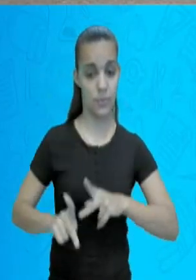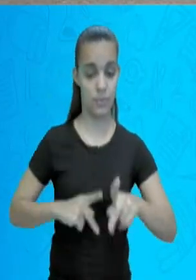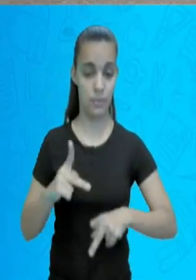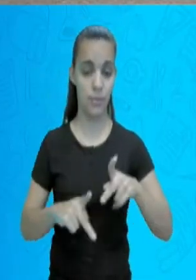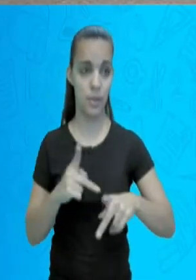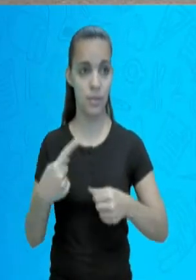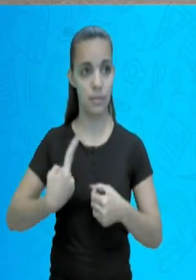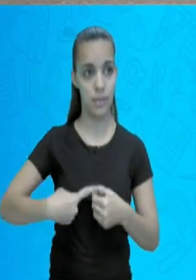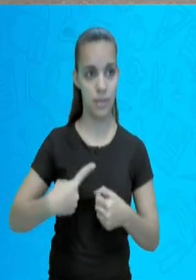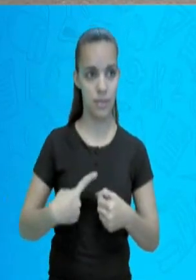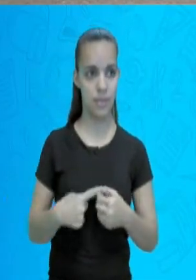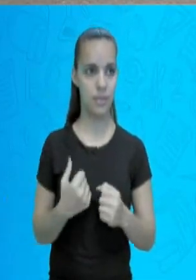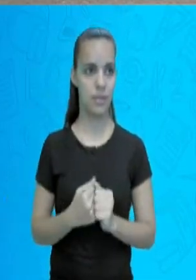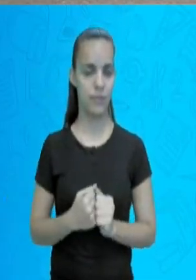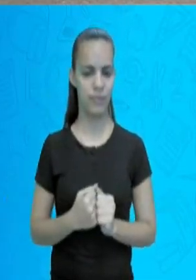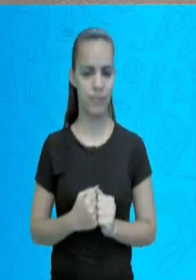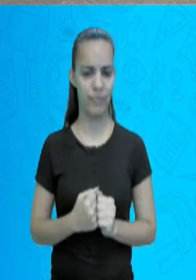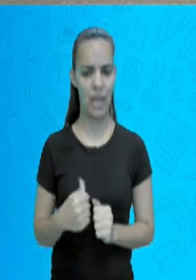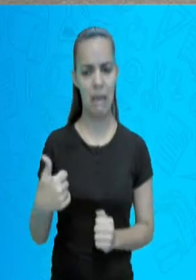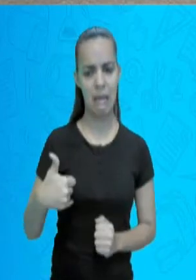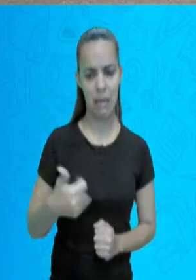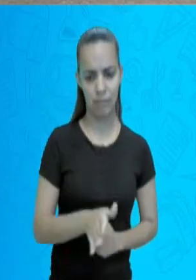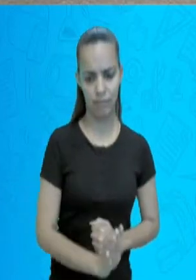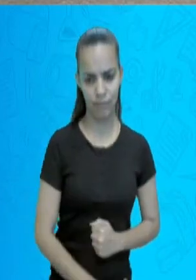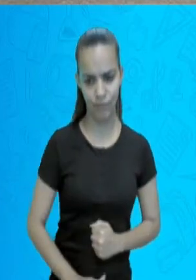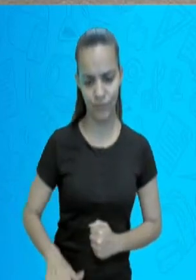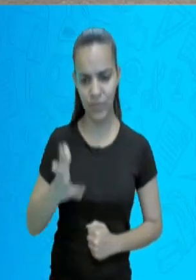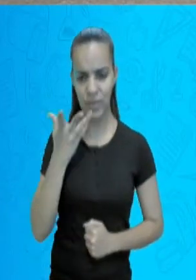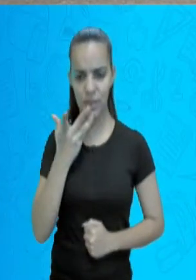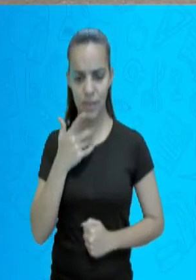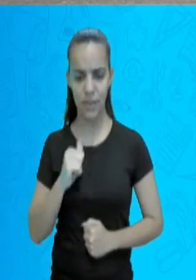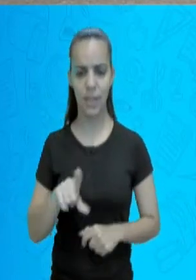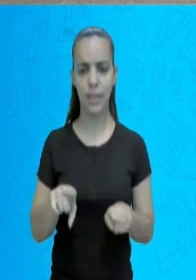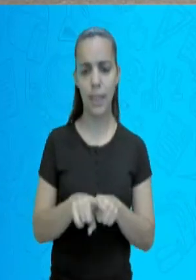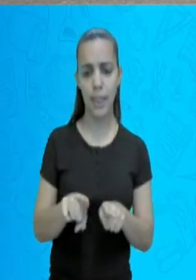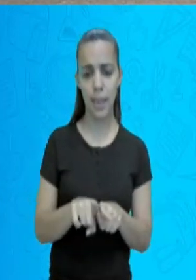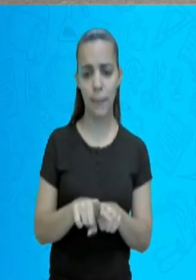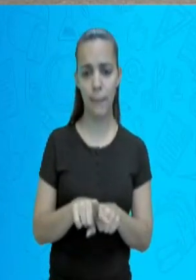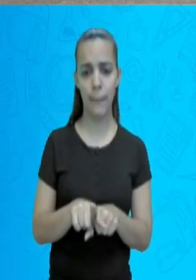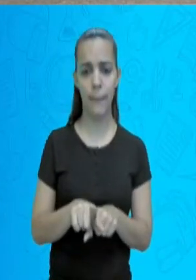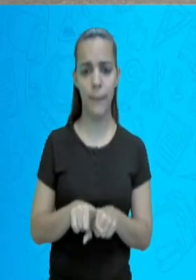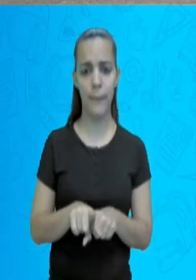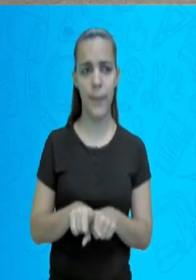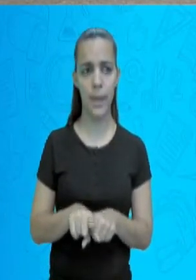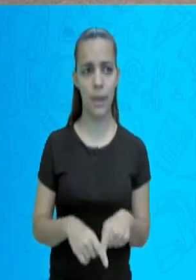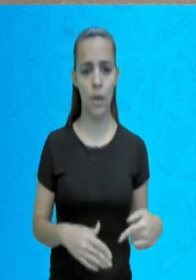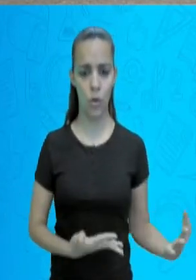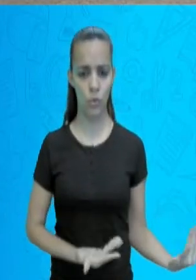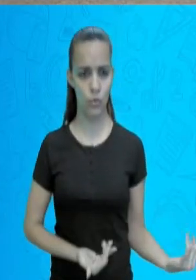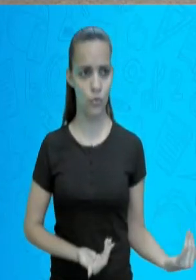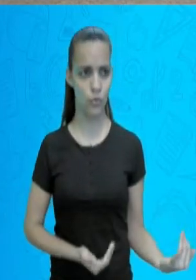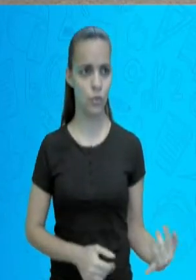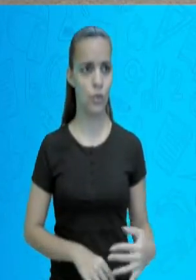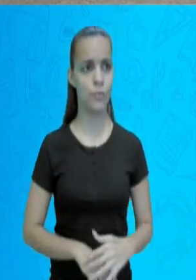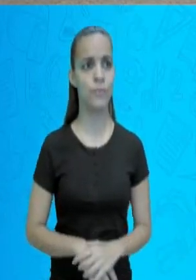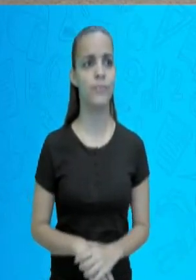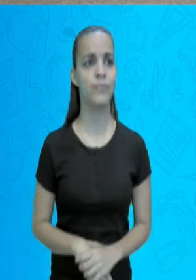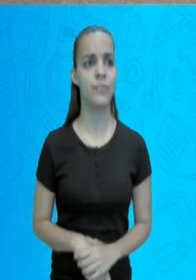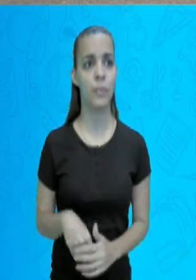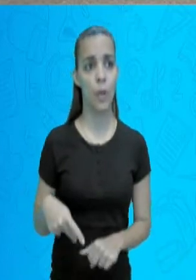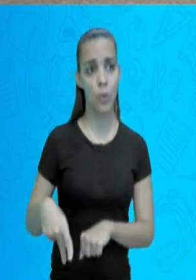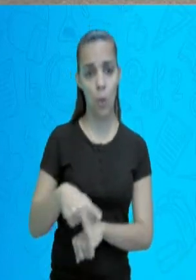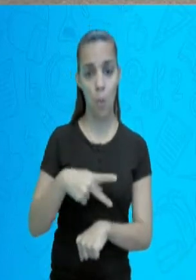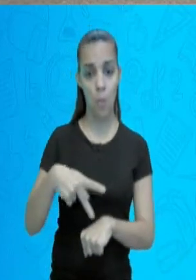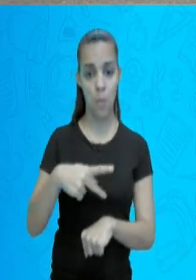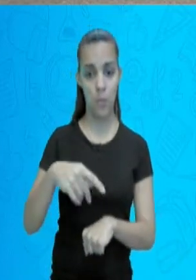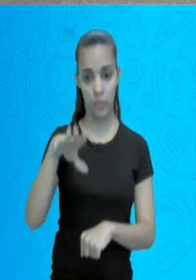eu era adolescente. E o que eu ouvia falar é, o Brasil é um país